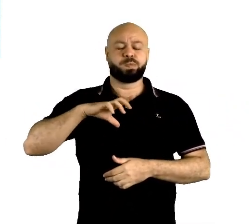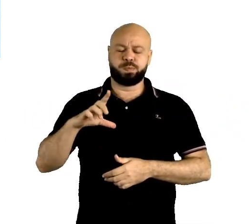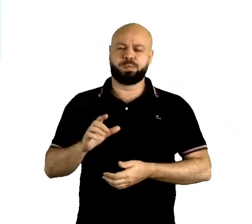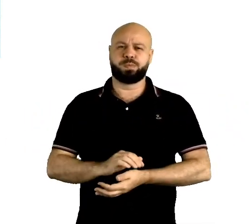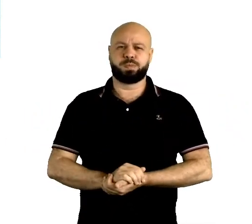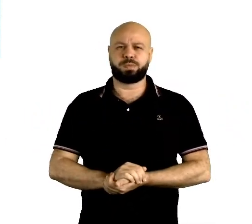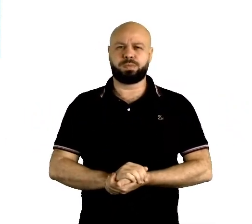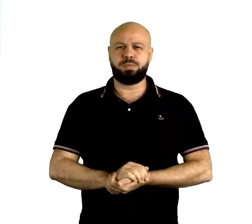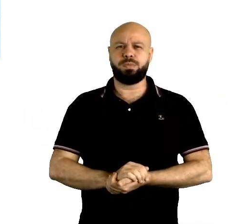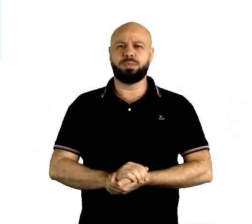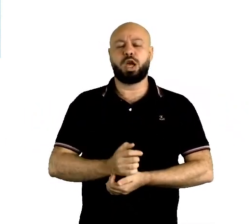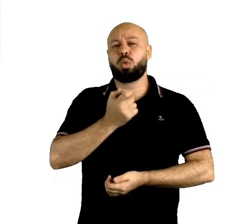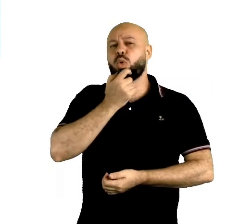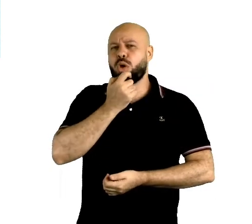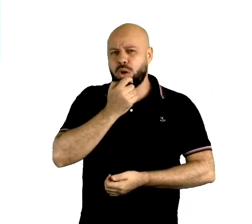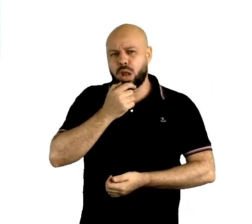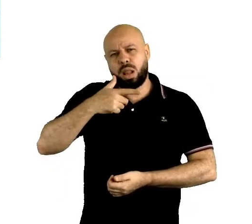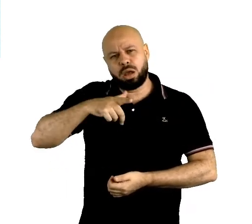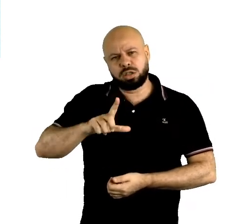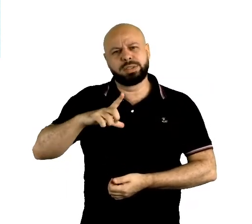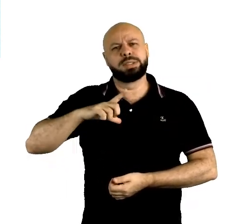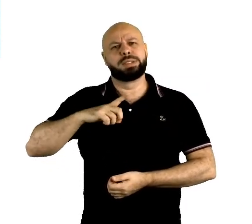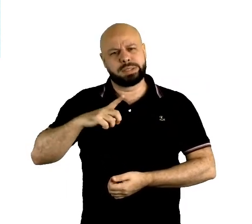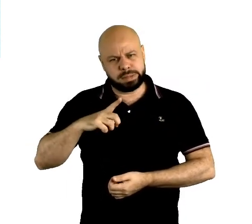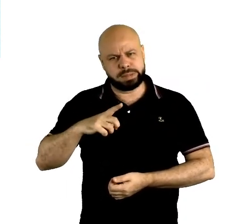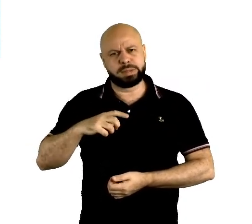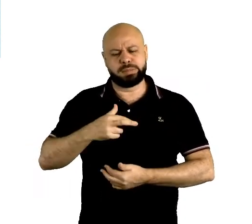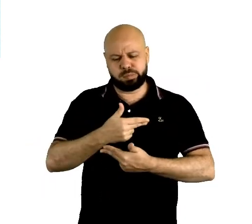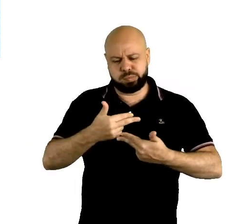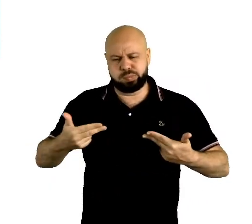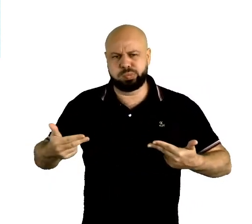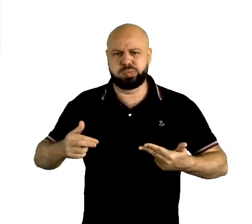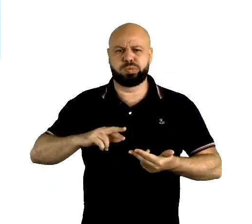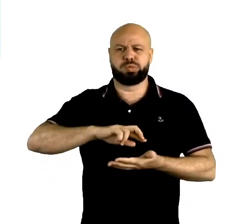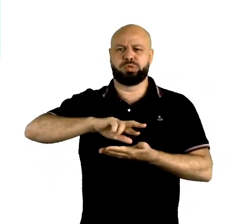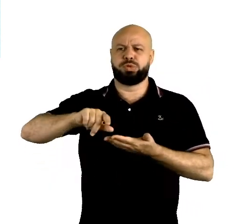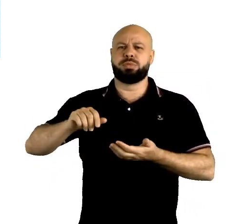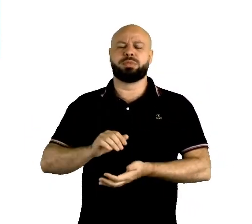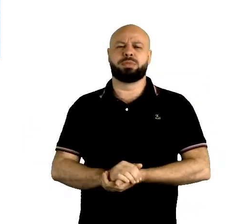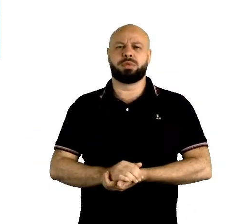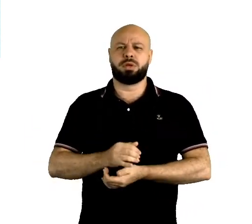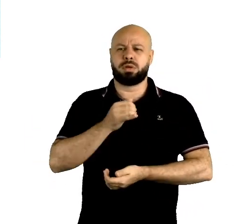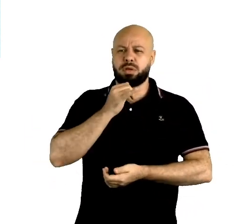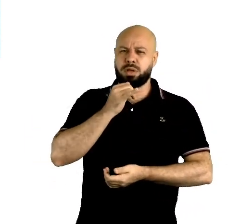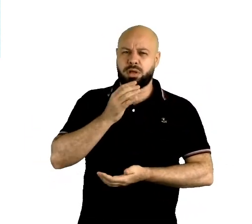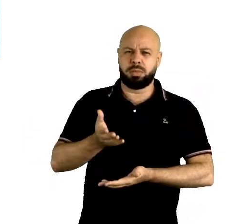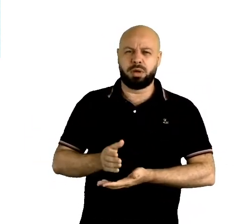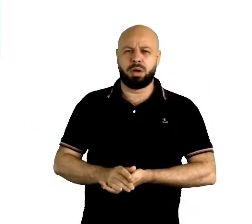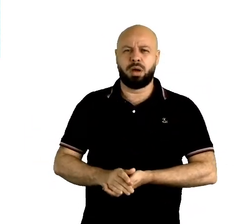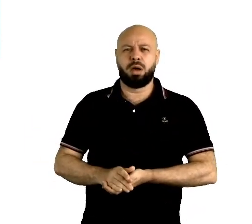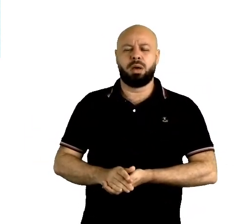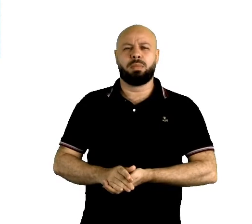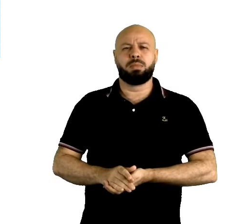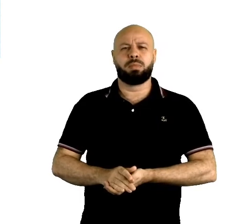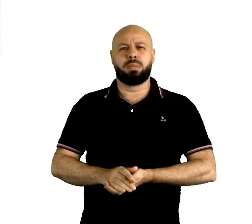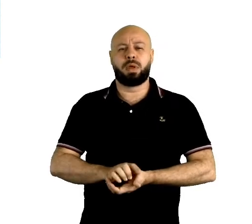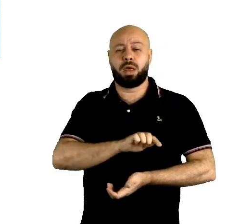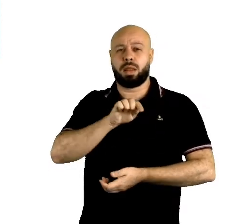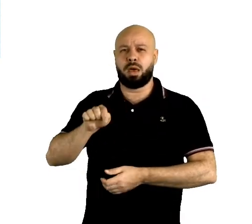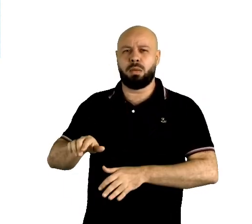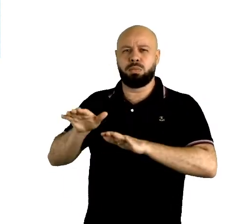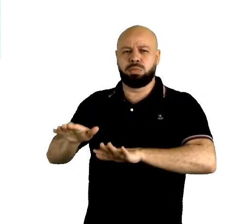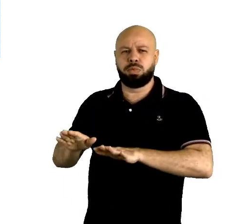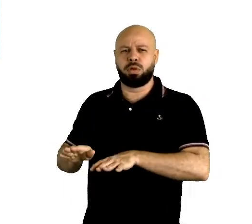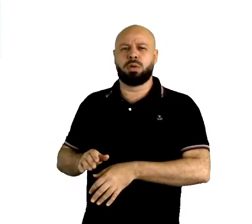na língua inglesa acontece também. Então, temos aí o exemplo booth, né? Of a car, no caso, no inglês britânico, e